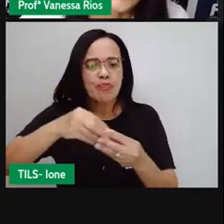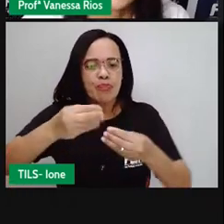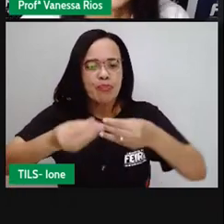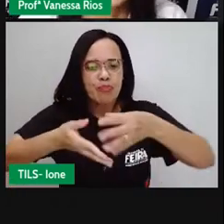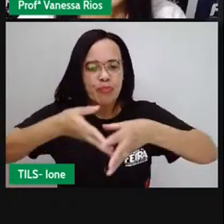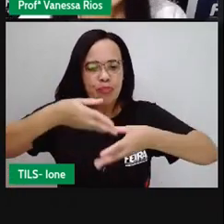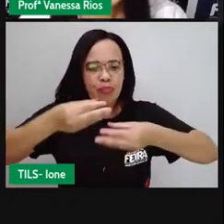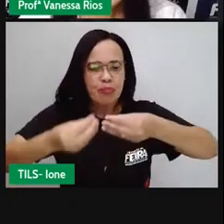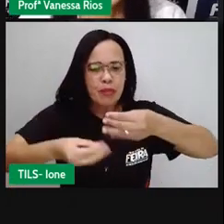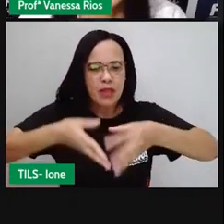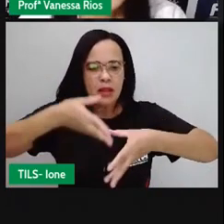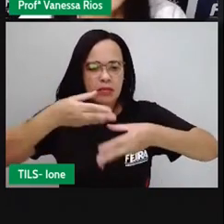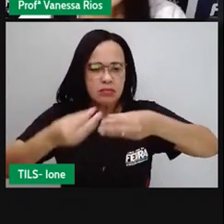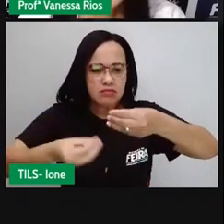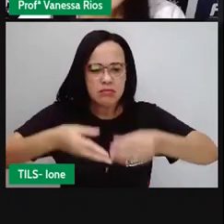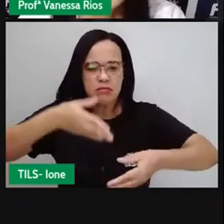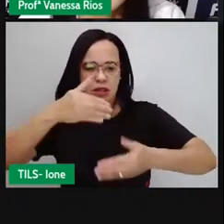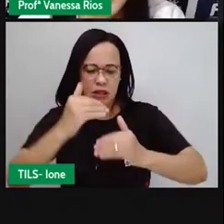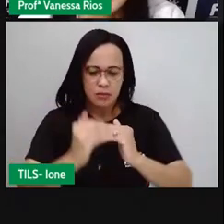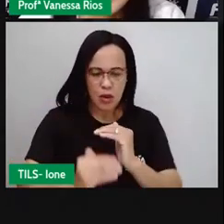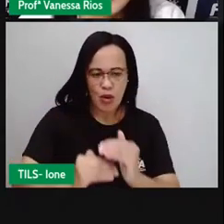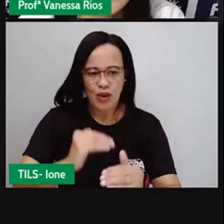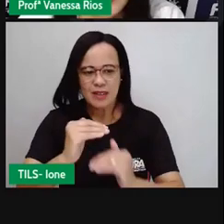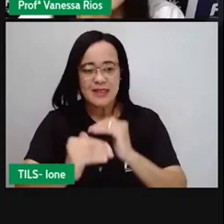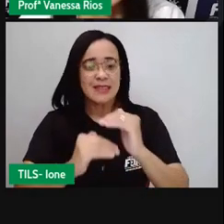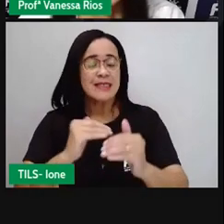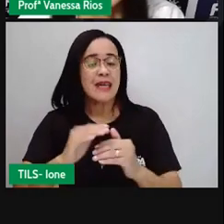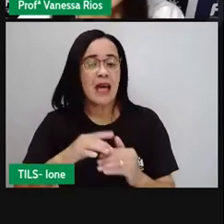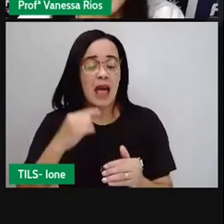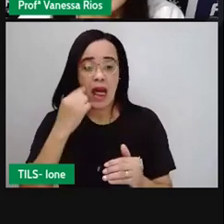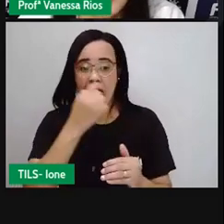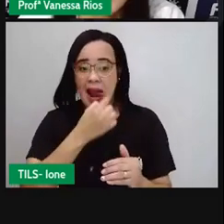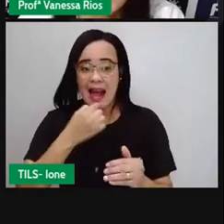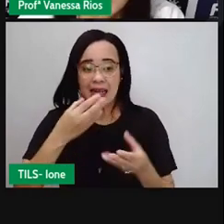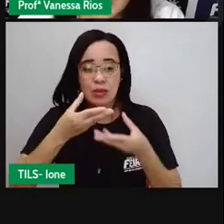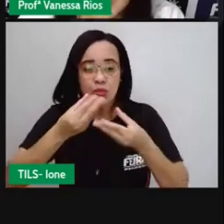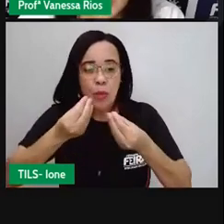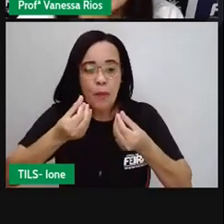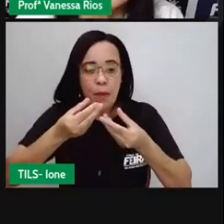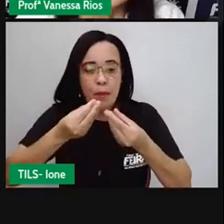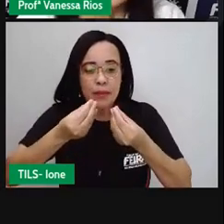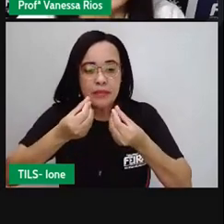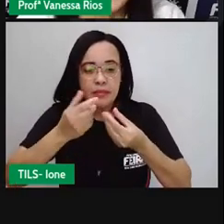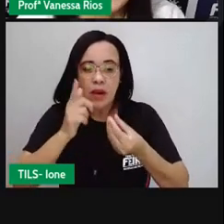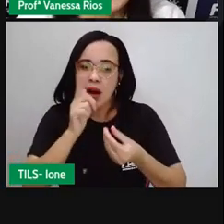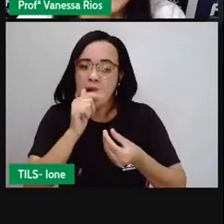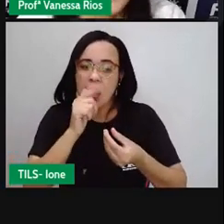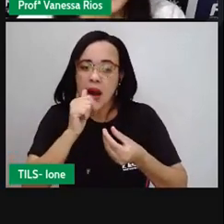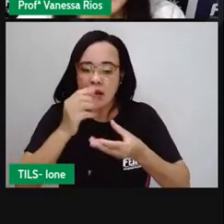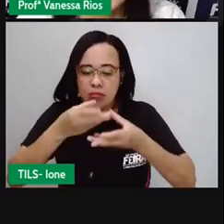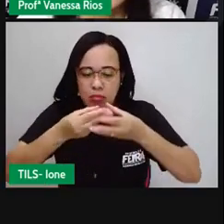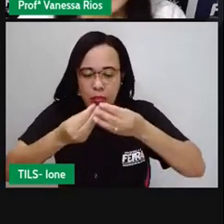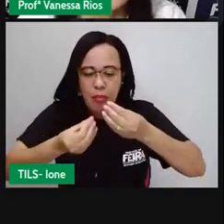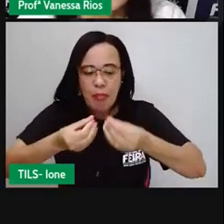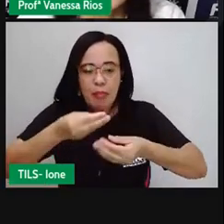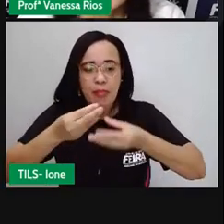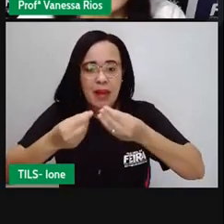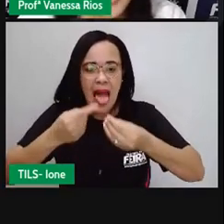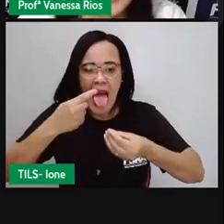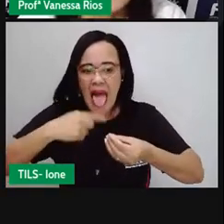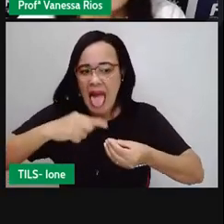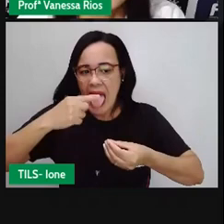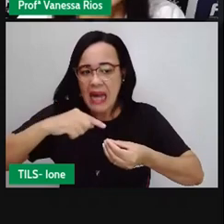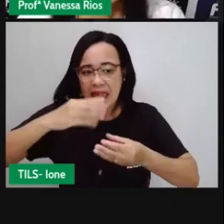E aí esse processo é assiliado pela salida, que umidece a comida e pela língua, que ajuda a